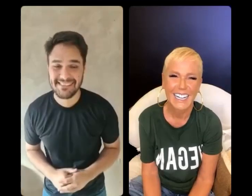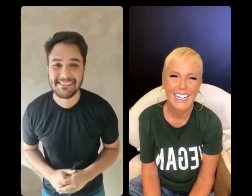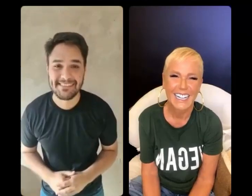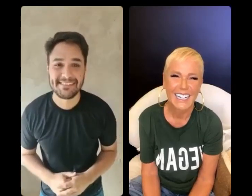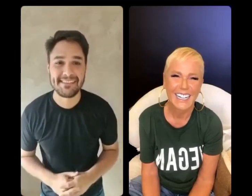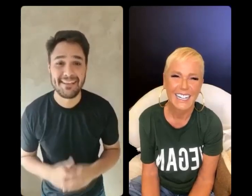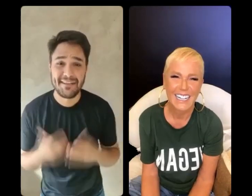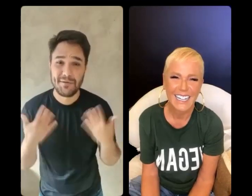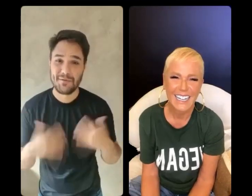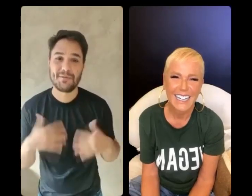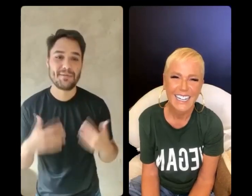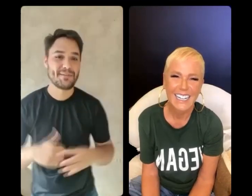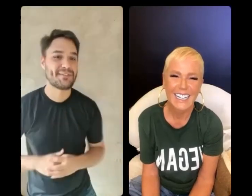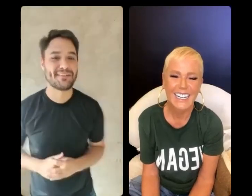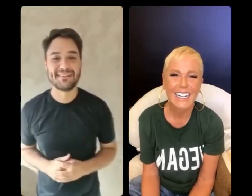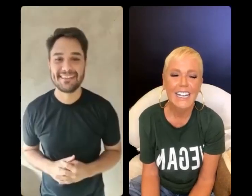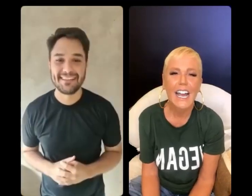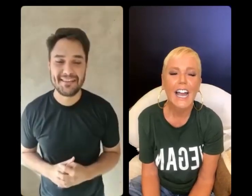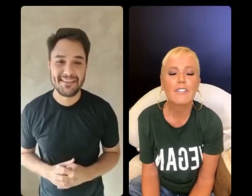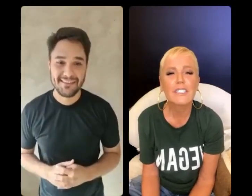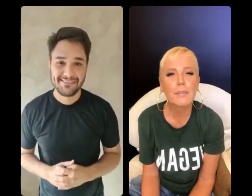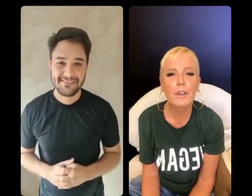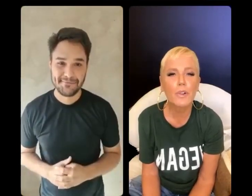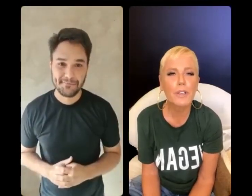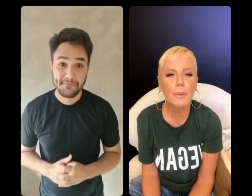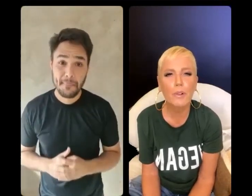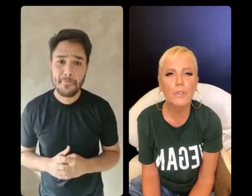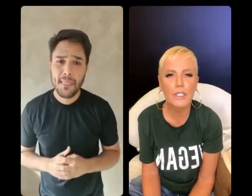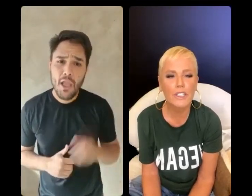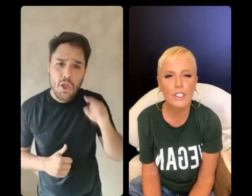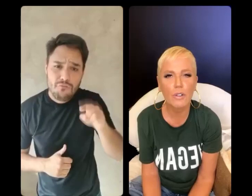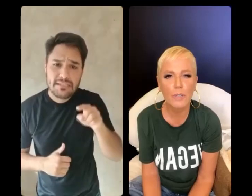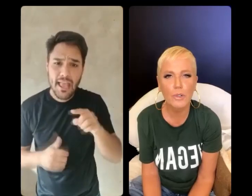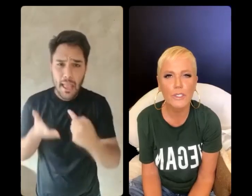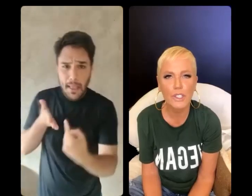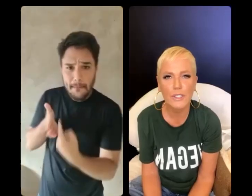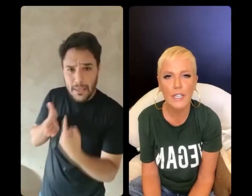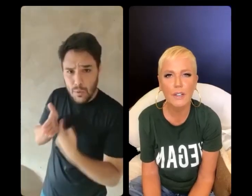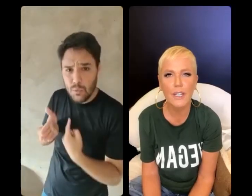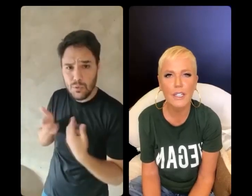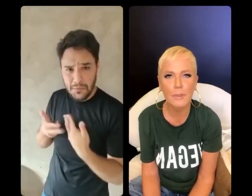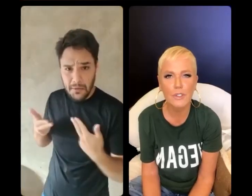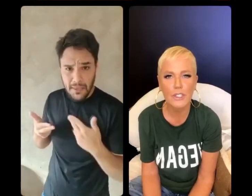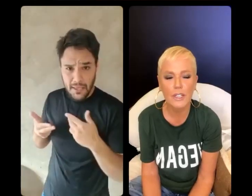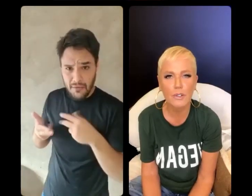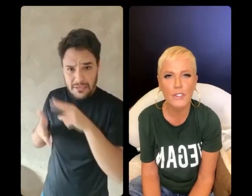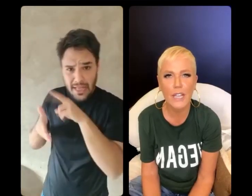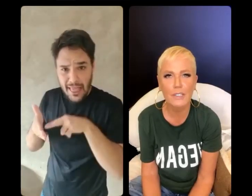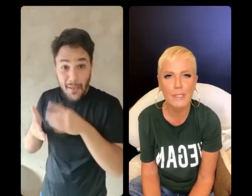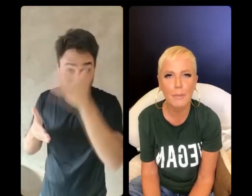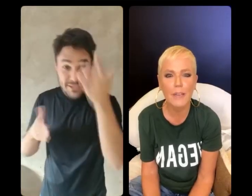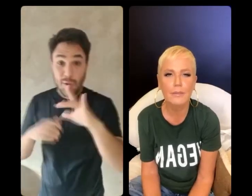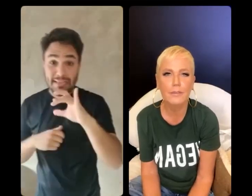vegana, coisa de linda, né? Você separou algumas perguntas, algumas coisas que você leu aí, que as pessoas que têm